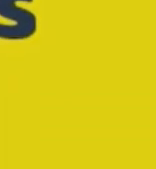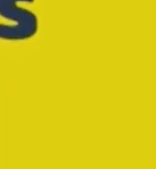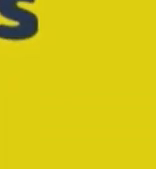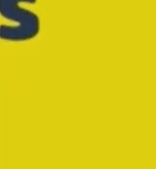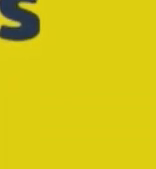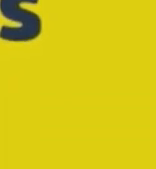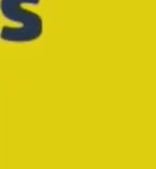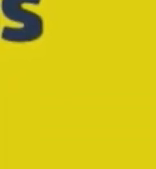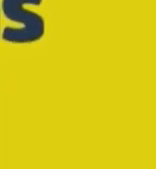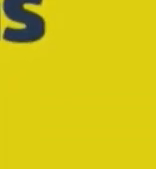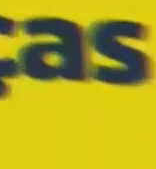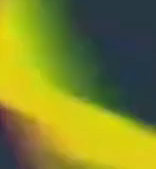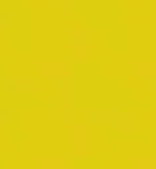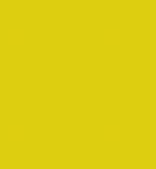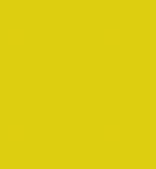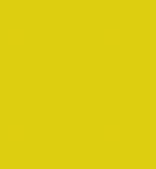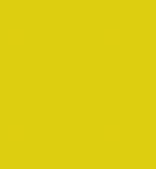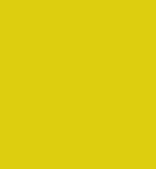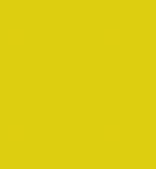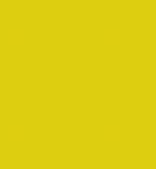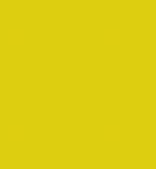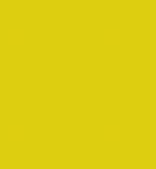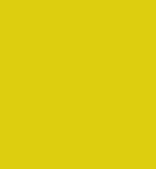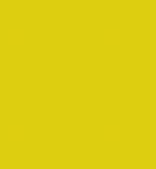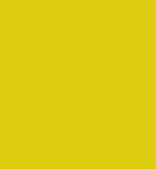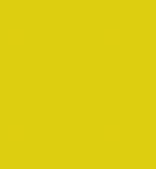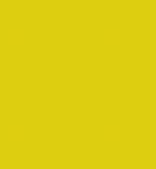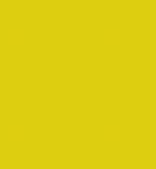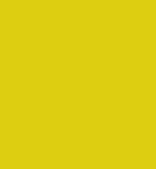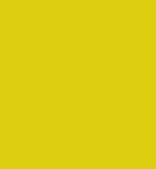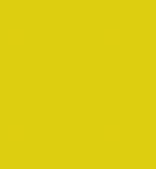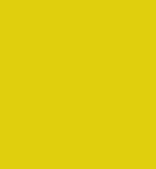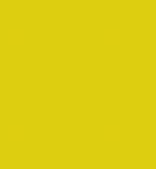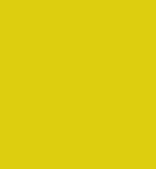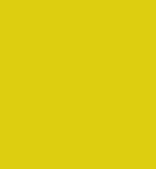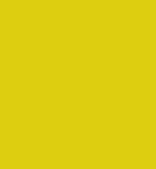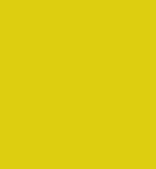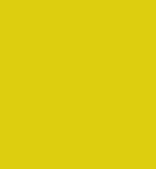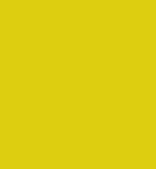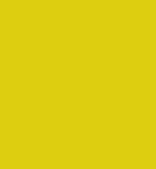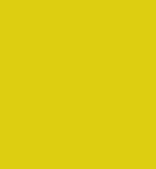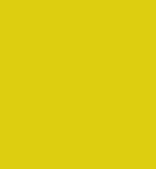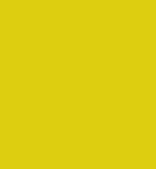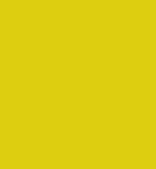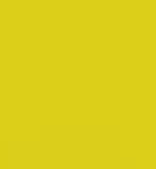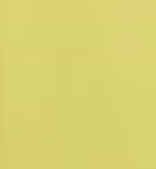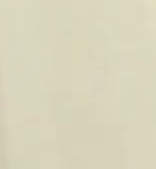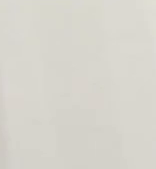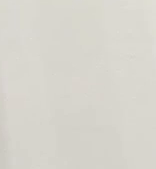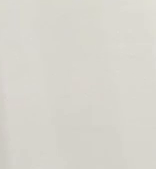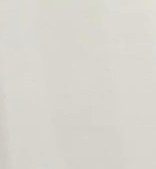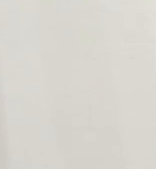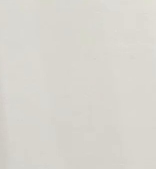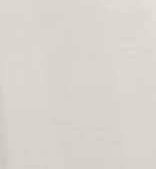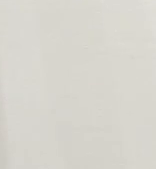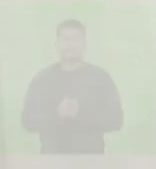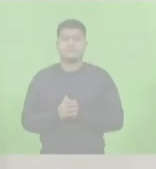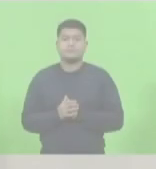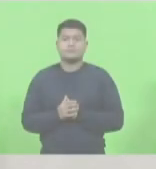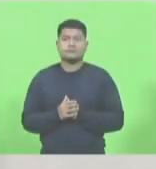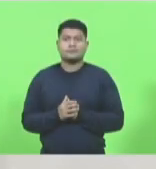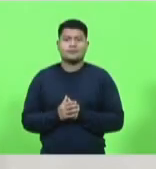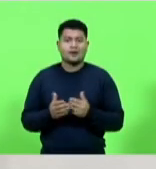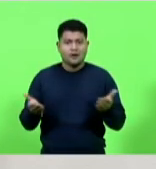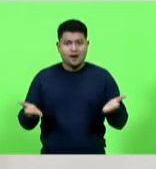defendem as mudanças a Acaerte associação catarinense de emissoras de rádio e televisão a partir de